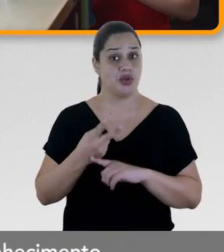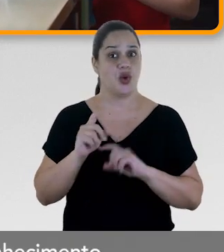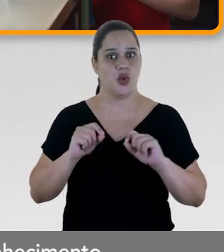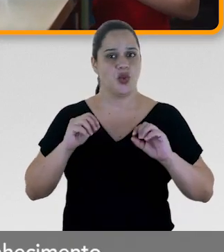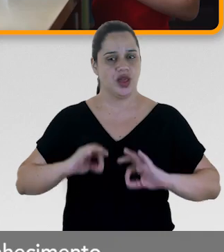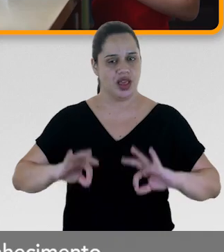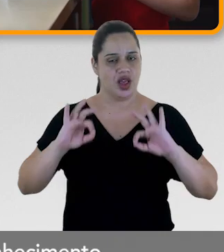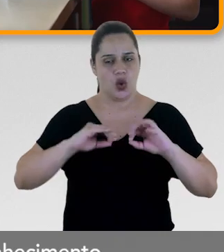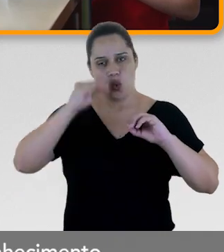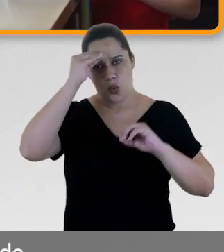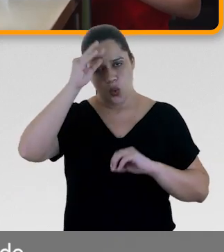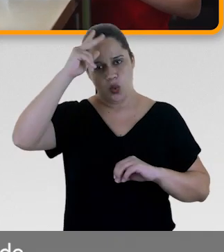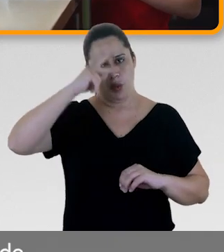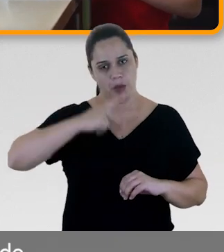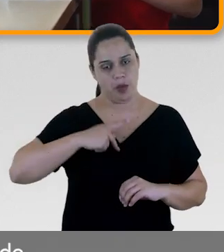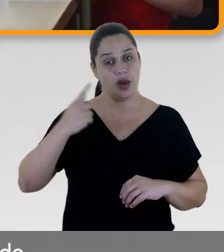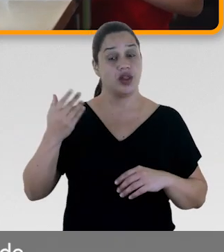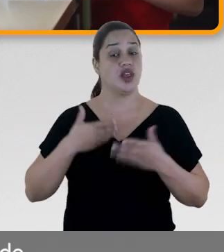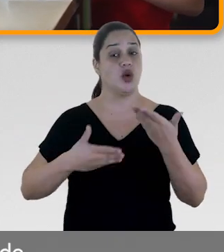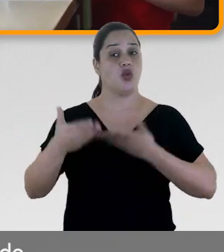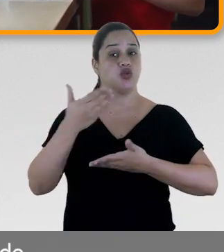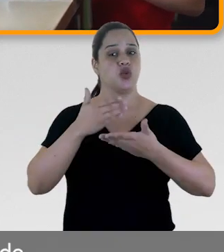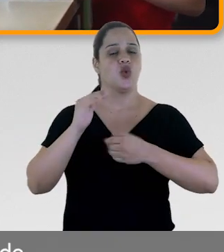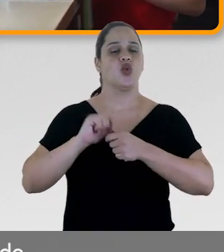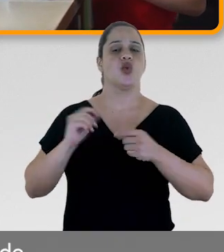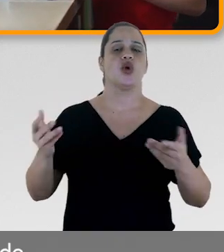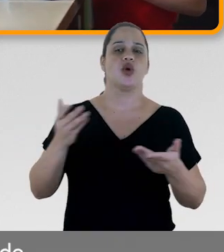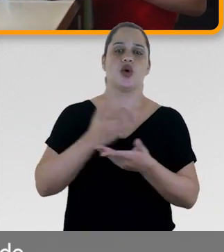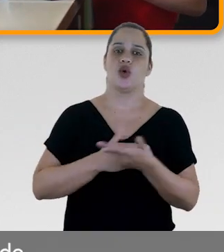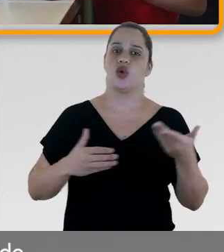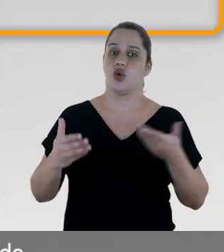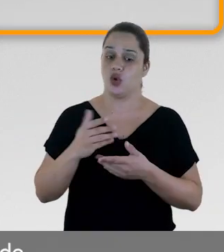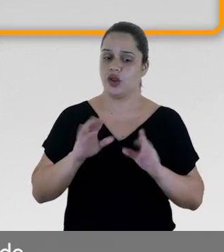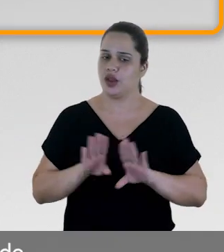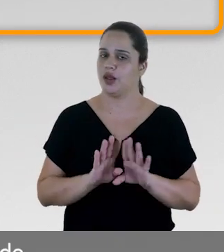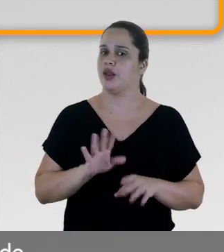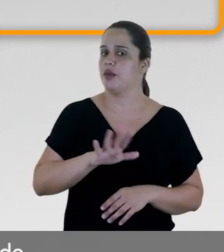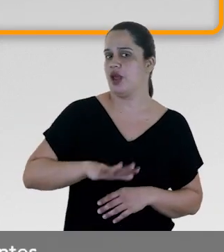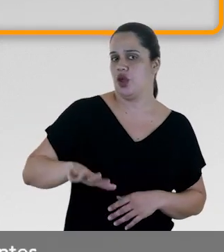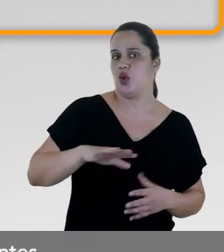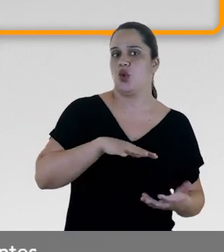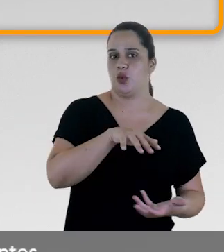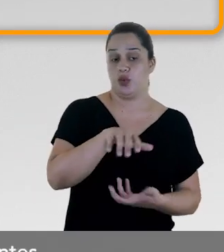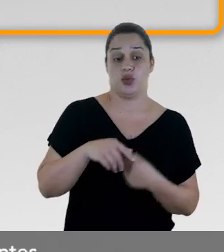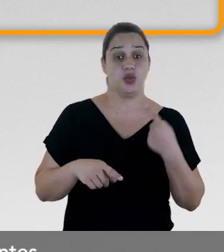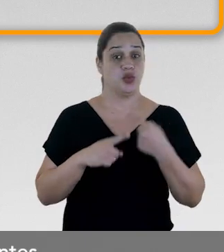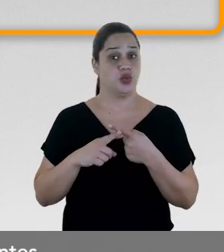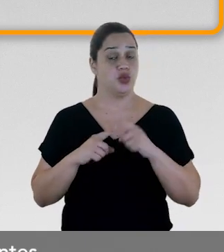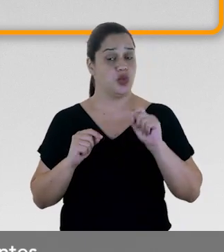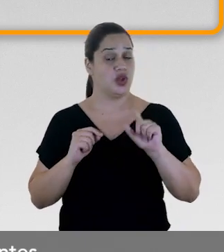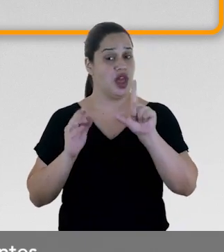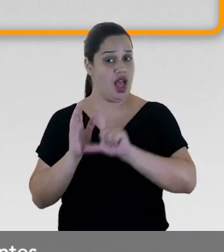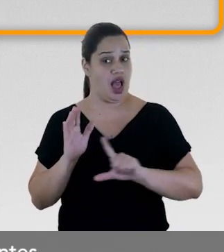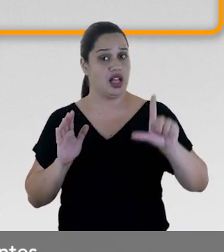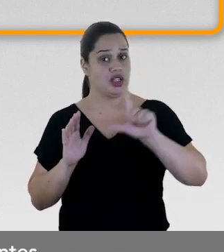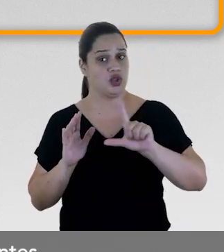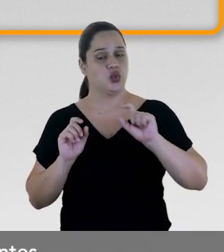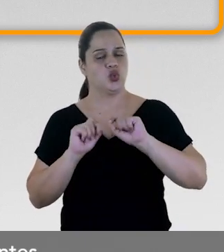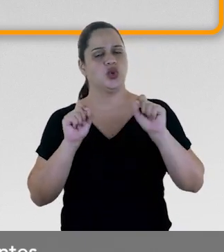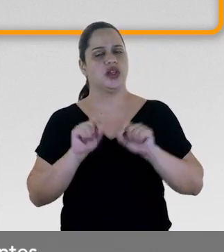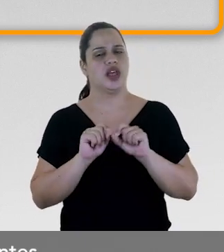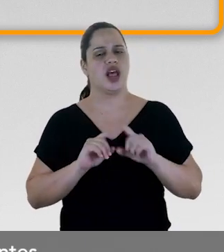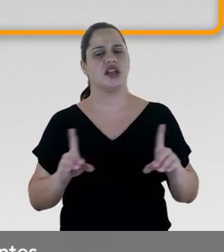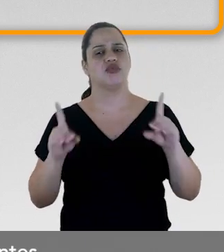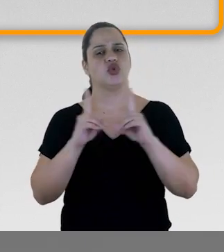autoconhecimento e construir relações com o outro e com o mundo. Isso porque a literatura aborda